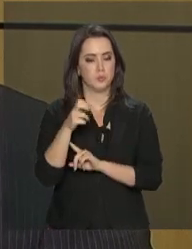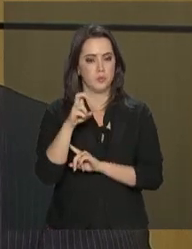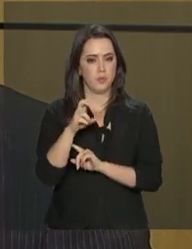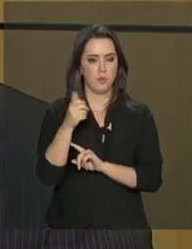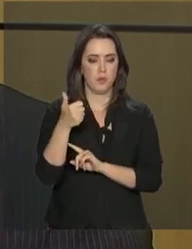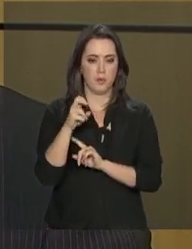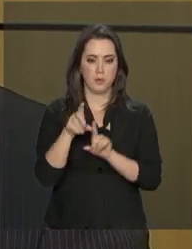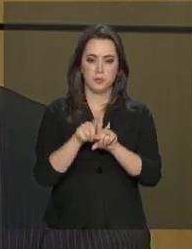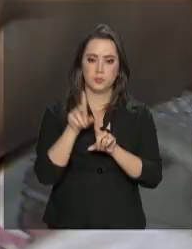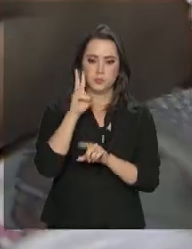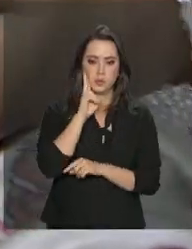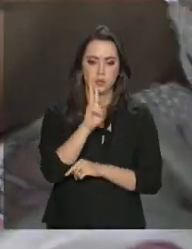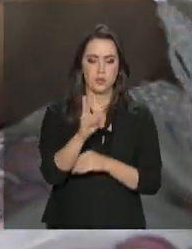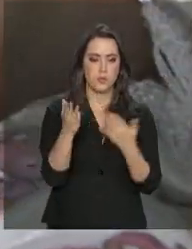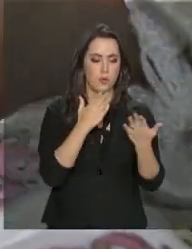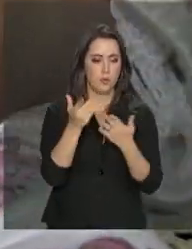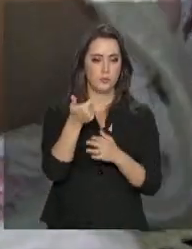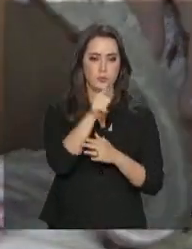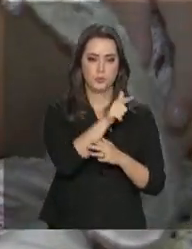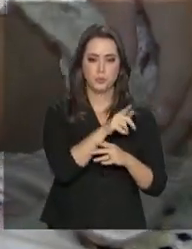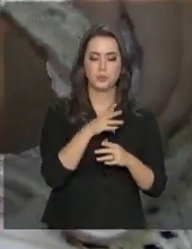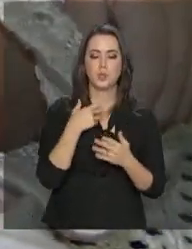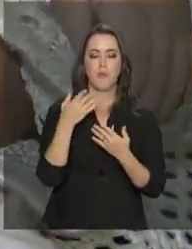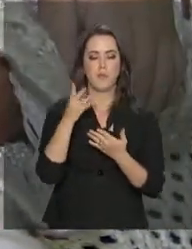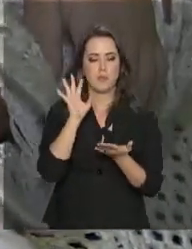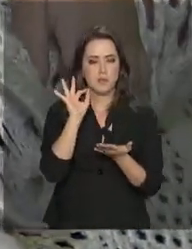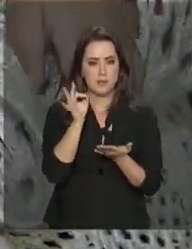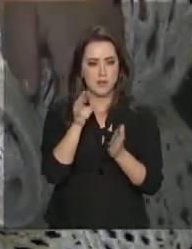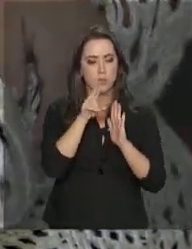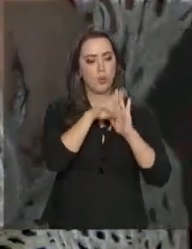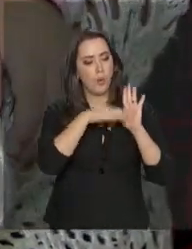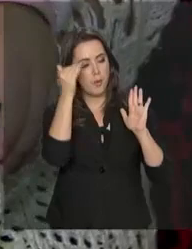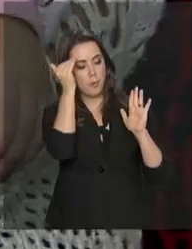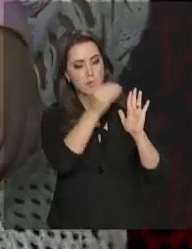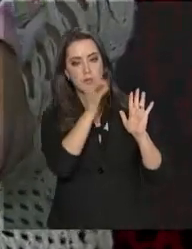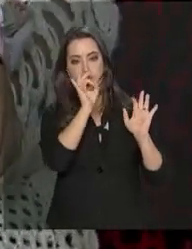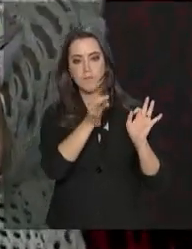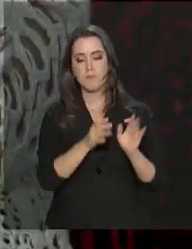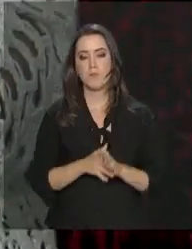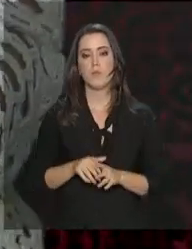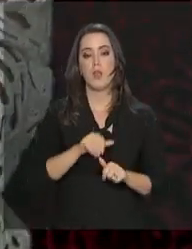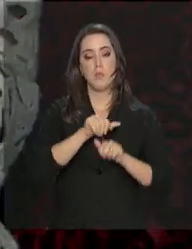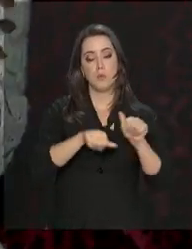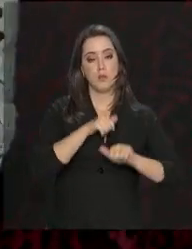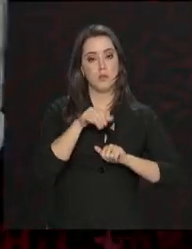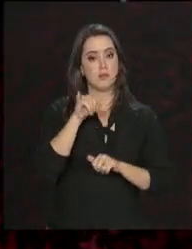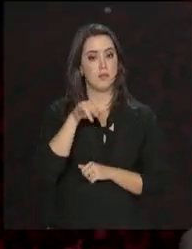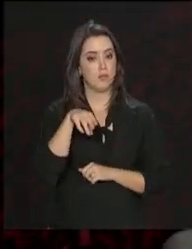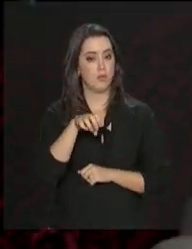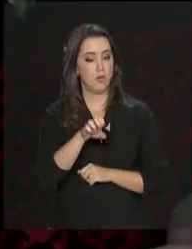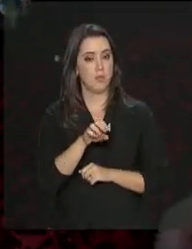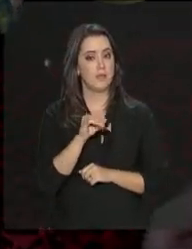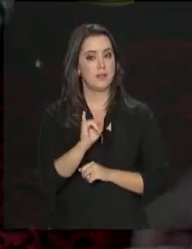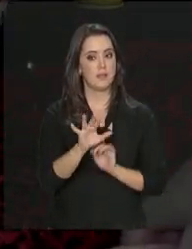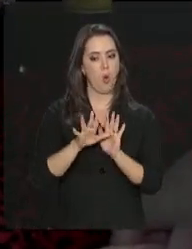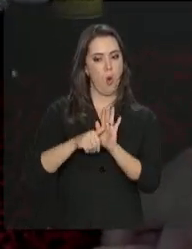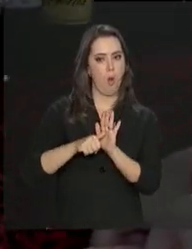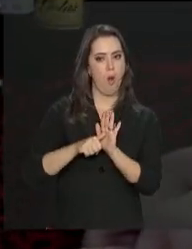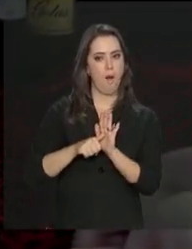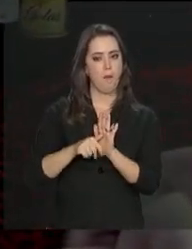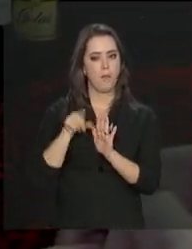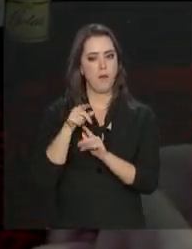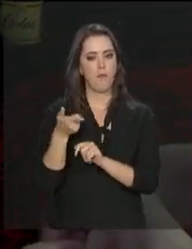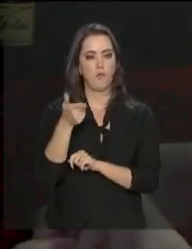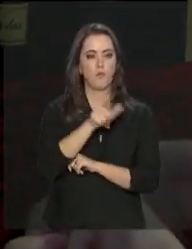saber se o terminal é regular ou não. A adulteração do e-mail acontece em casos de roubo, para que o aparelho volte ao